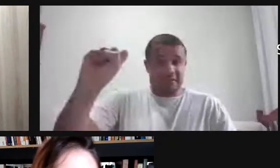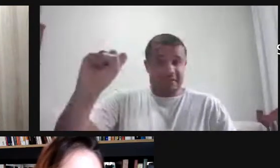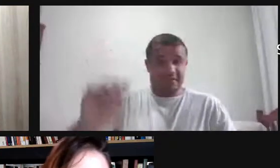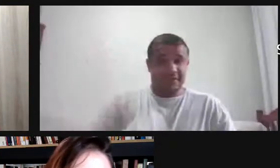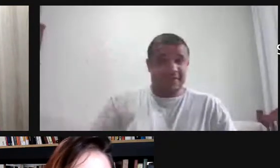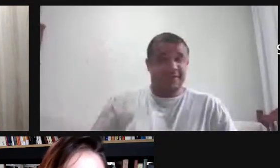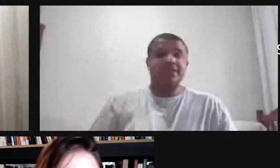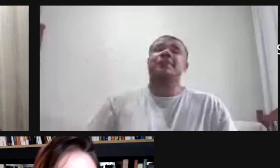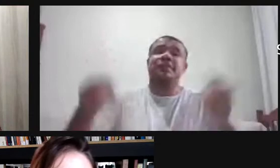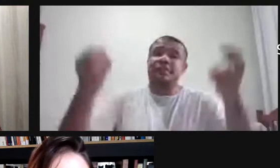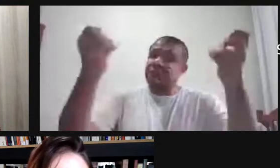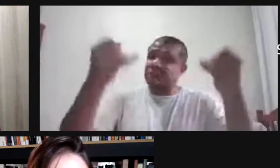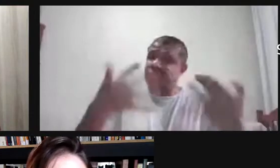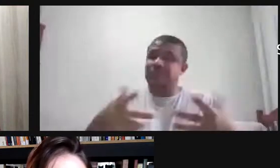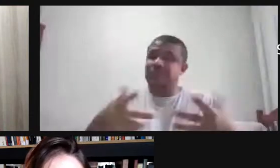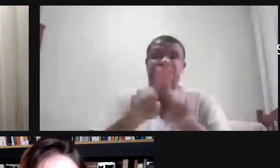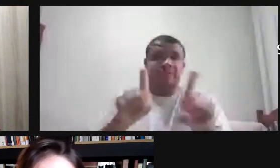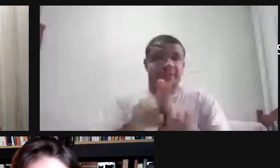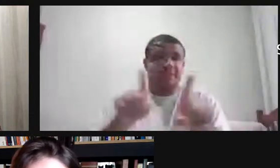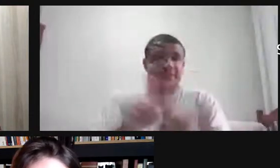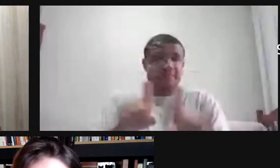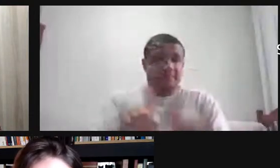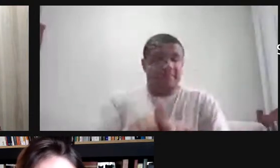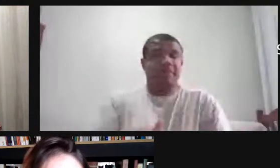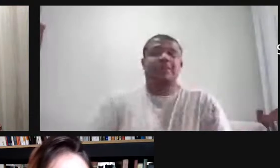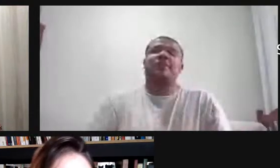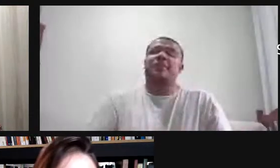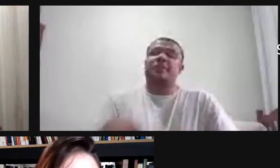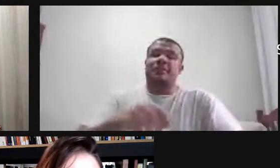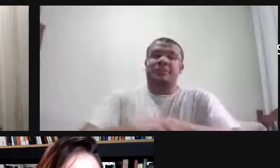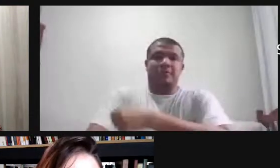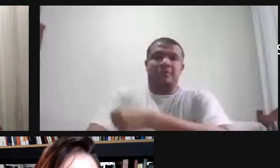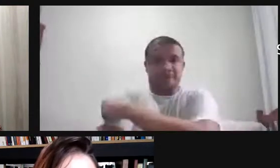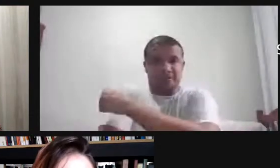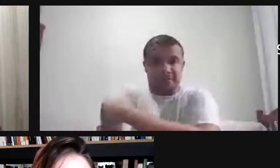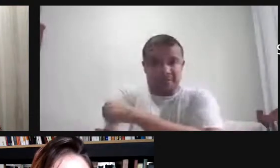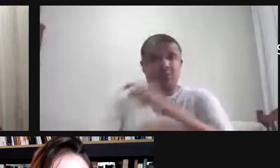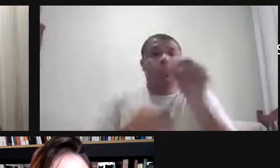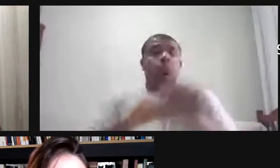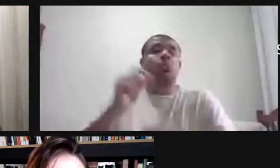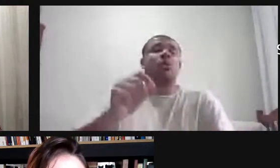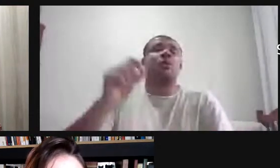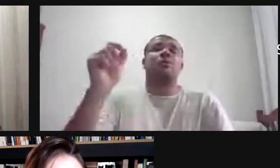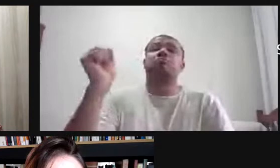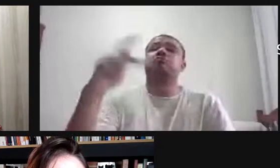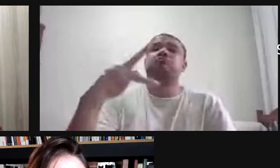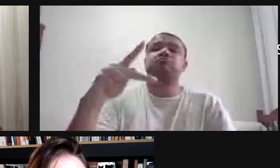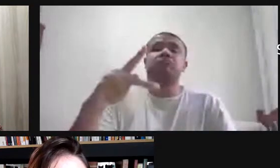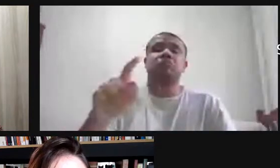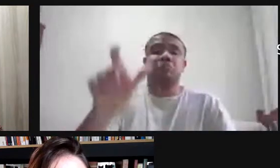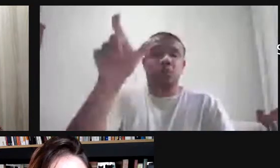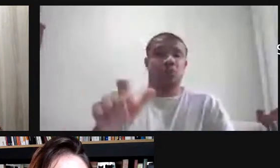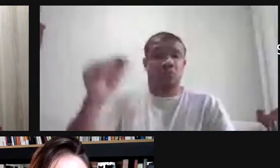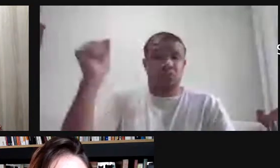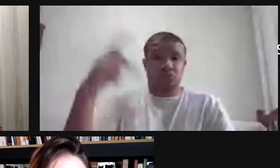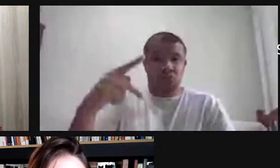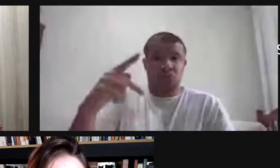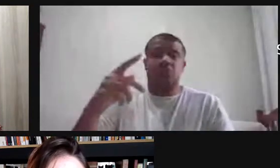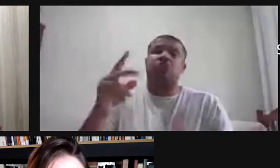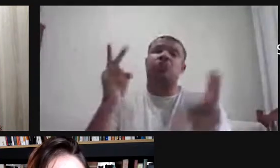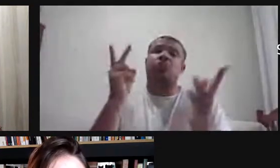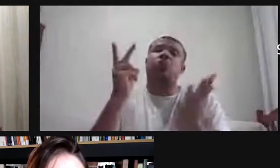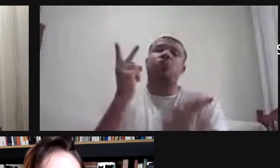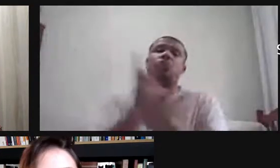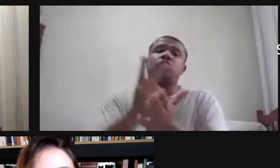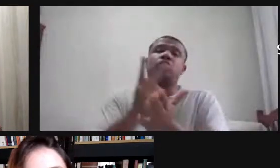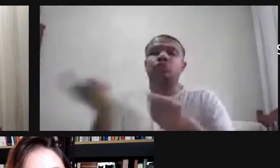está falando da Thaís Flores, no Rio de Janeiro, que ela é aposentada, mas ela continua credenciada ao pós-lite, tanto que